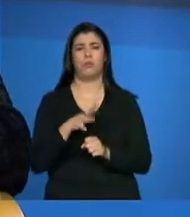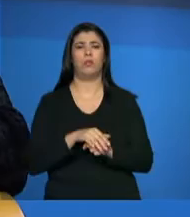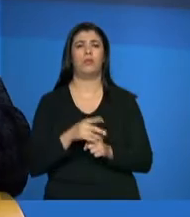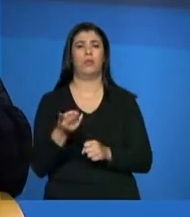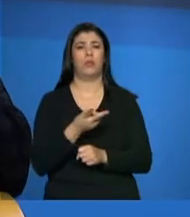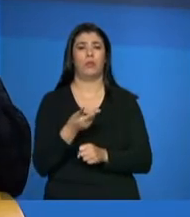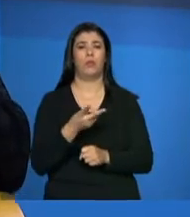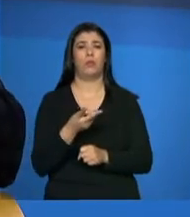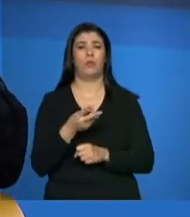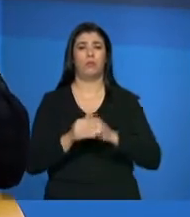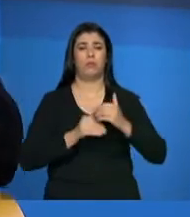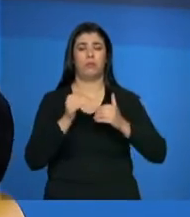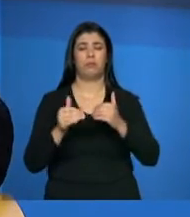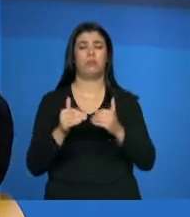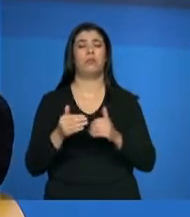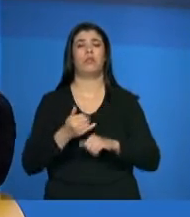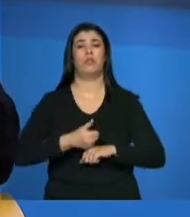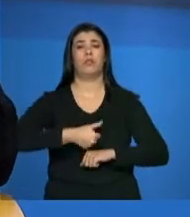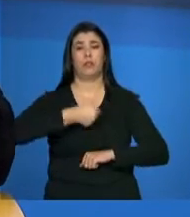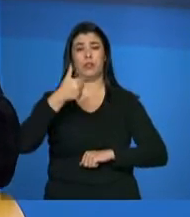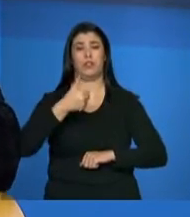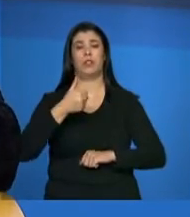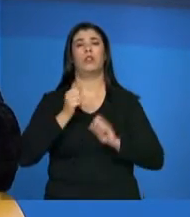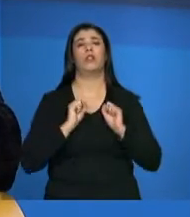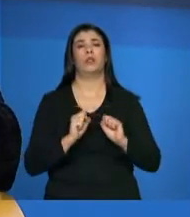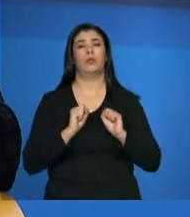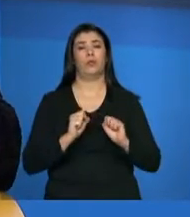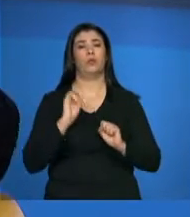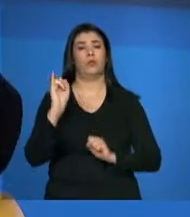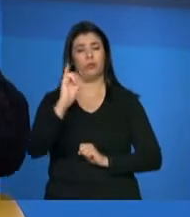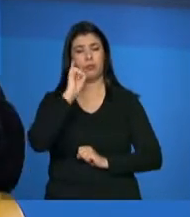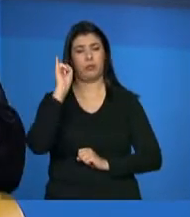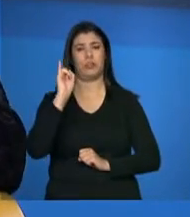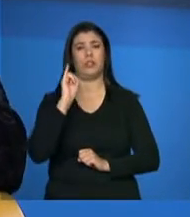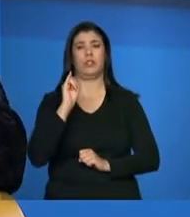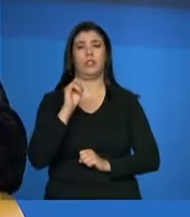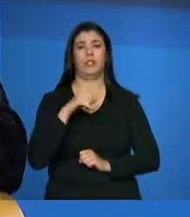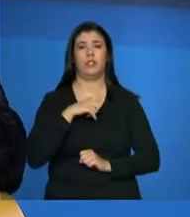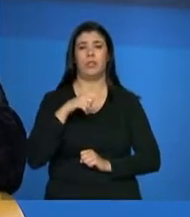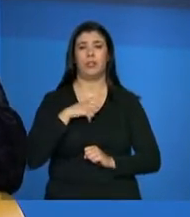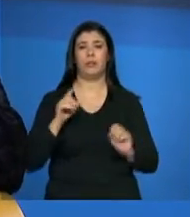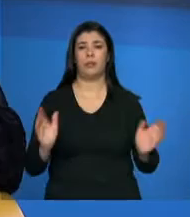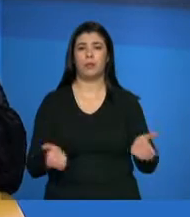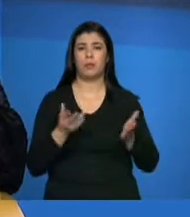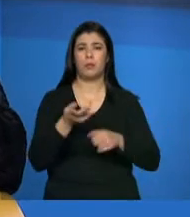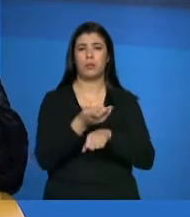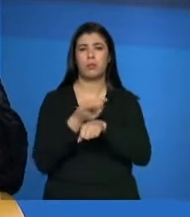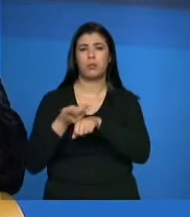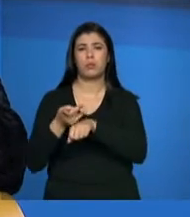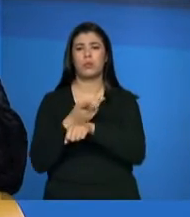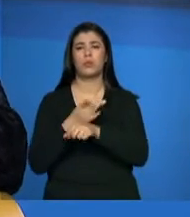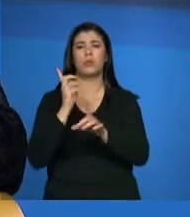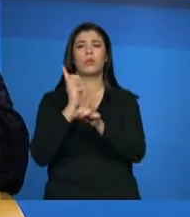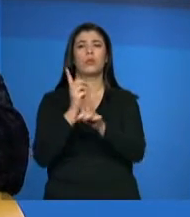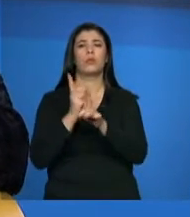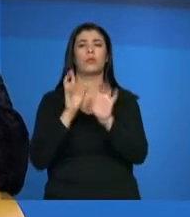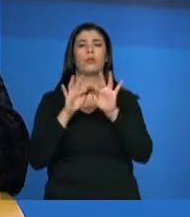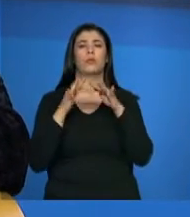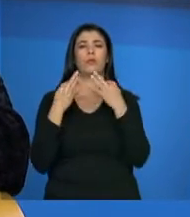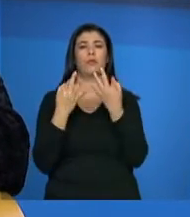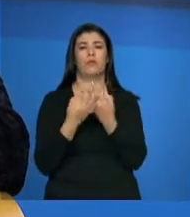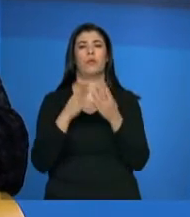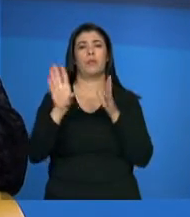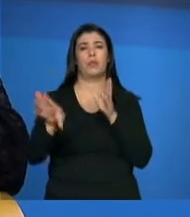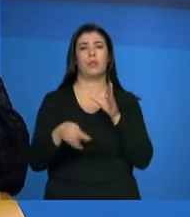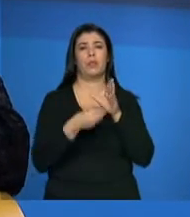melhorias. Então, e eles também são muito importantes para nós no sentido da busca ativa, no sentido de trazerem famílias para o